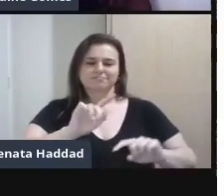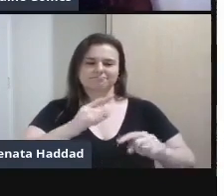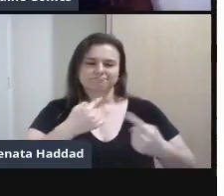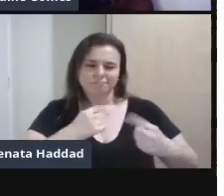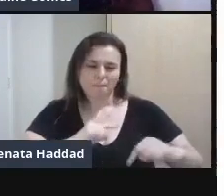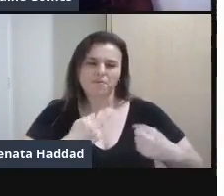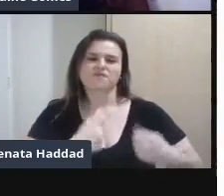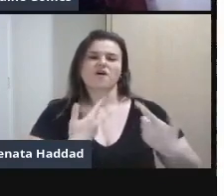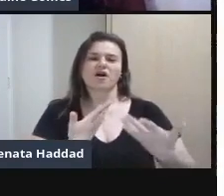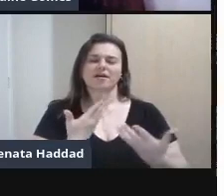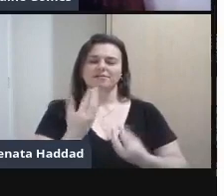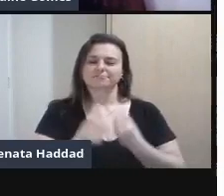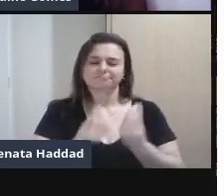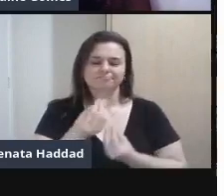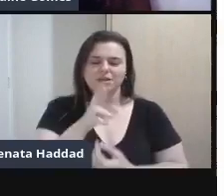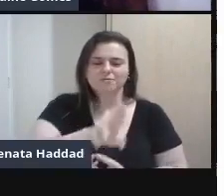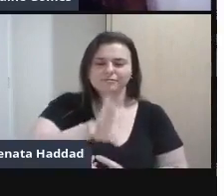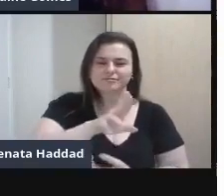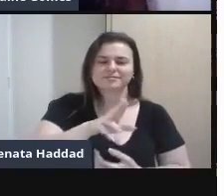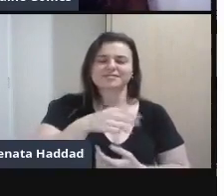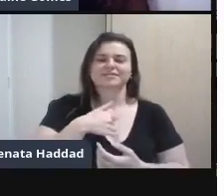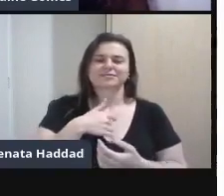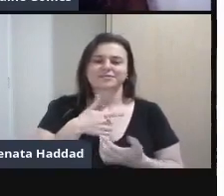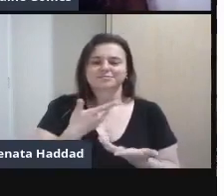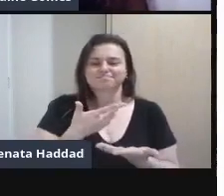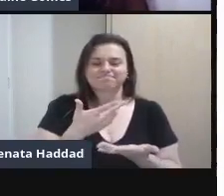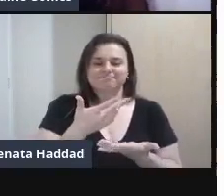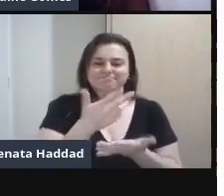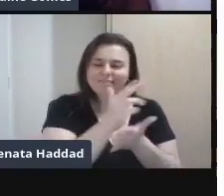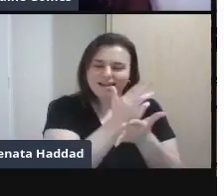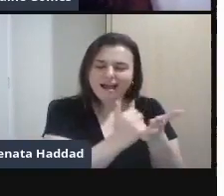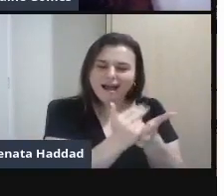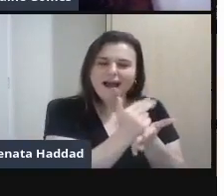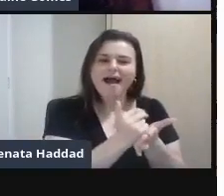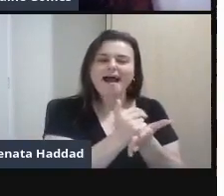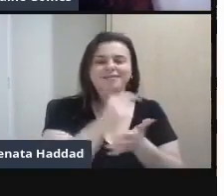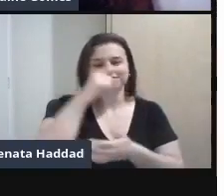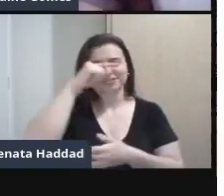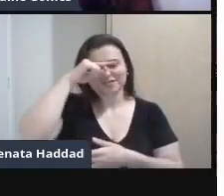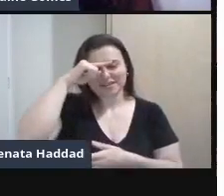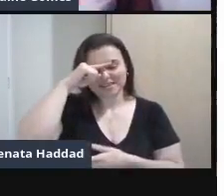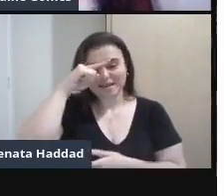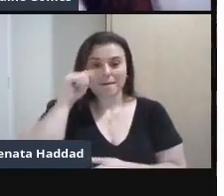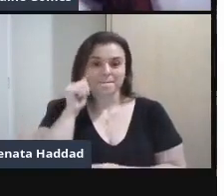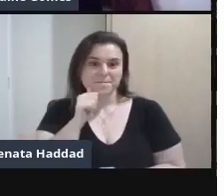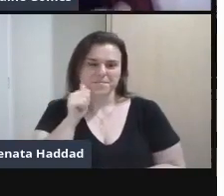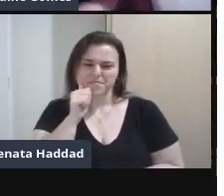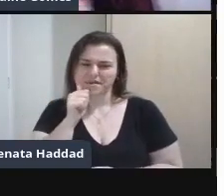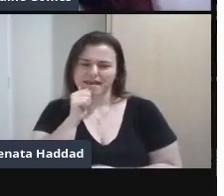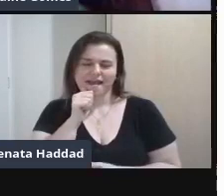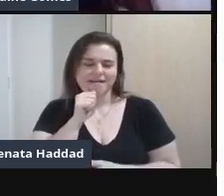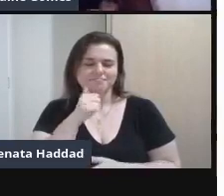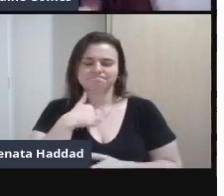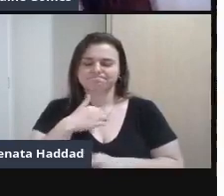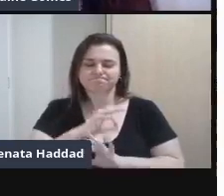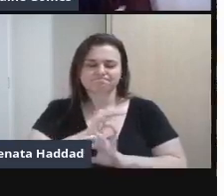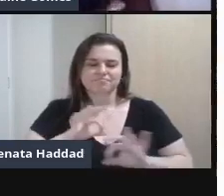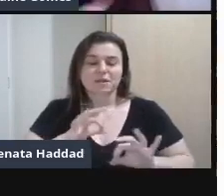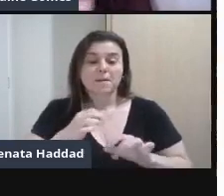Da Frida Kahlo Uma mulher Realmente Incrível Porque Mesmo Dentro Desse